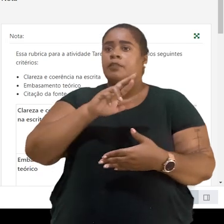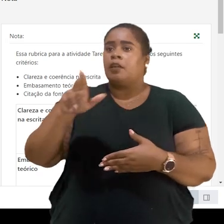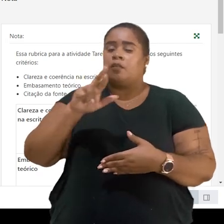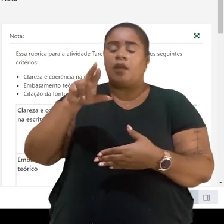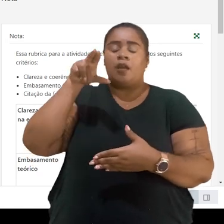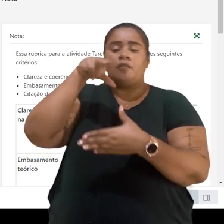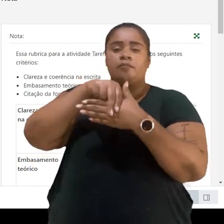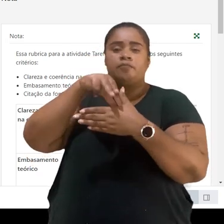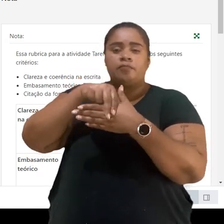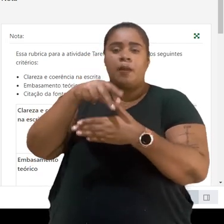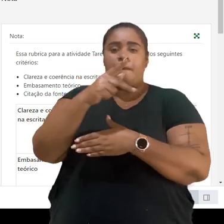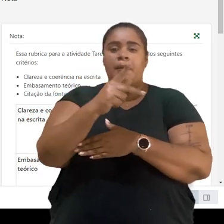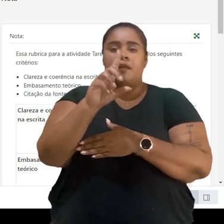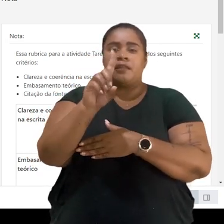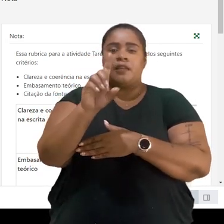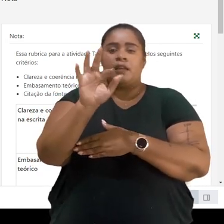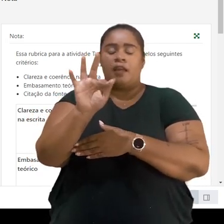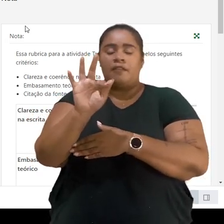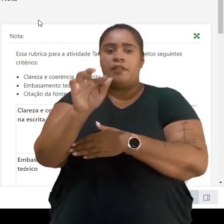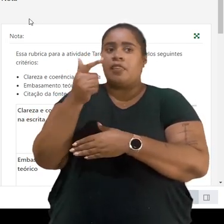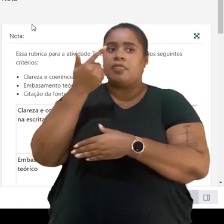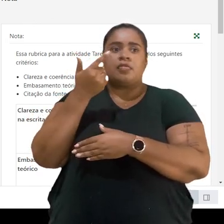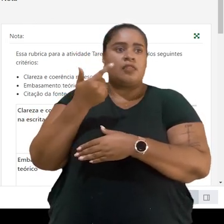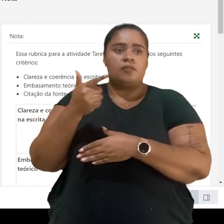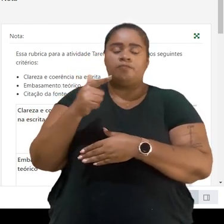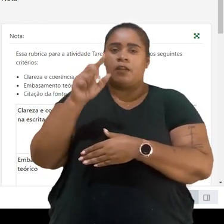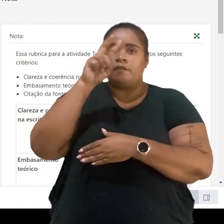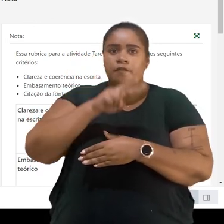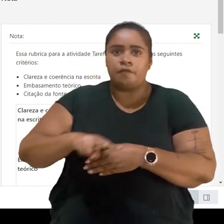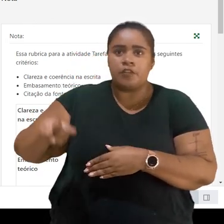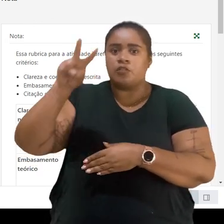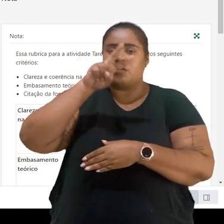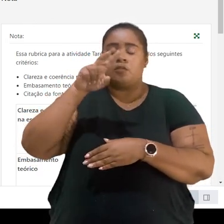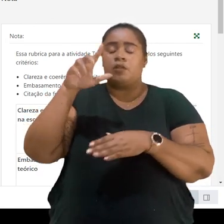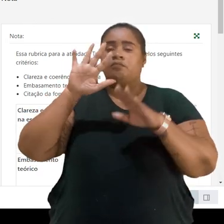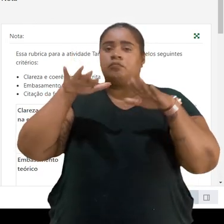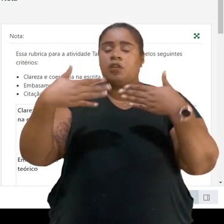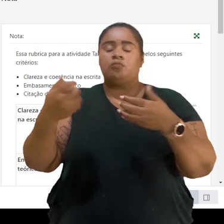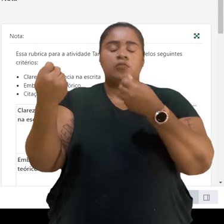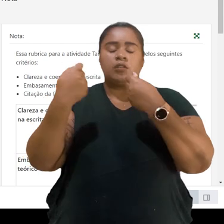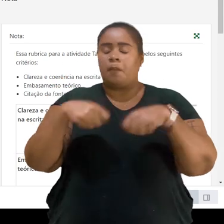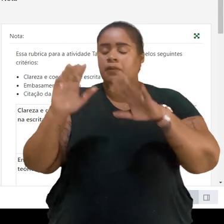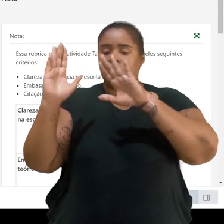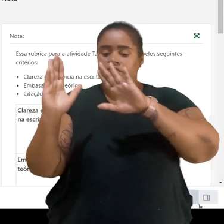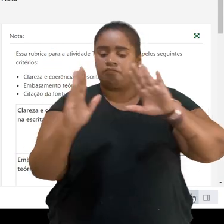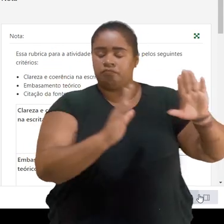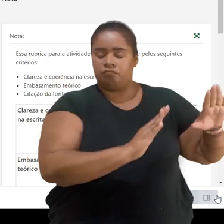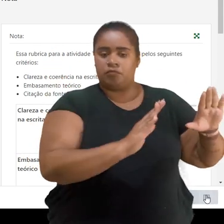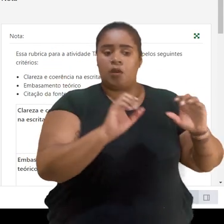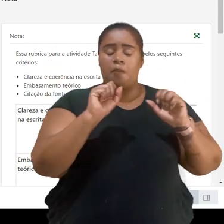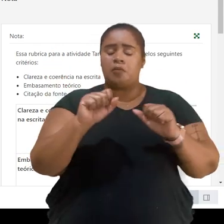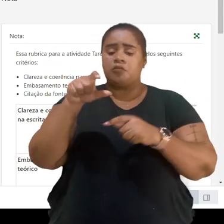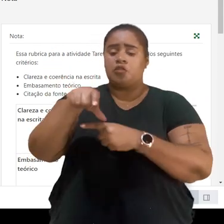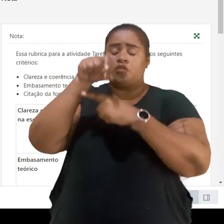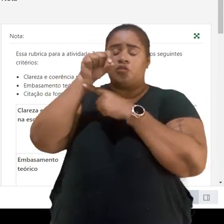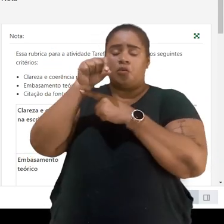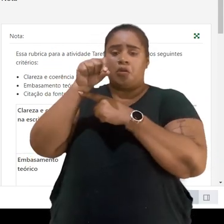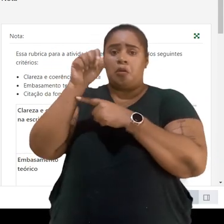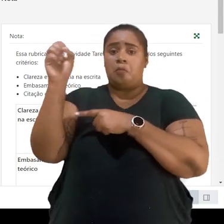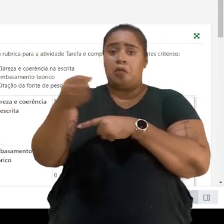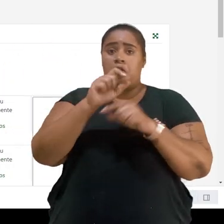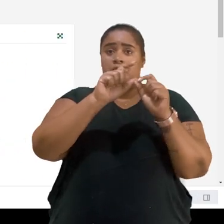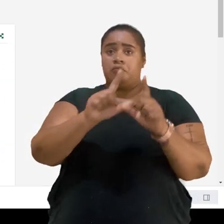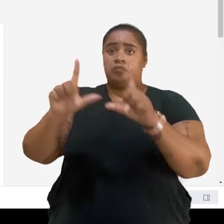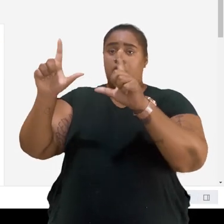se trata de um arquivo em PDF nesse exemplo, não gerou a visualização. Então eu não preciso desta tela, posso clicar aqui, escolher o